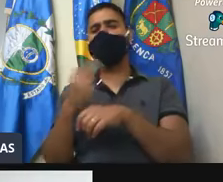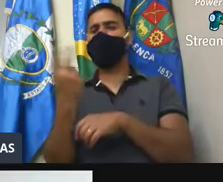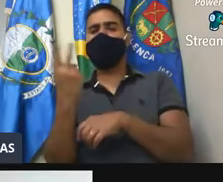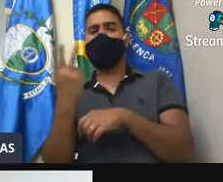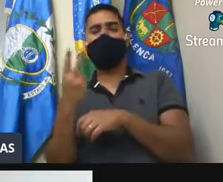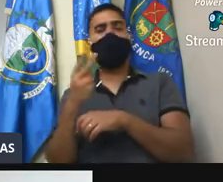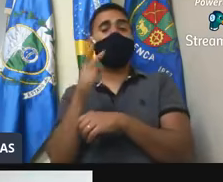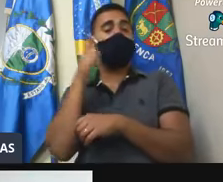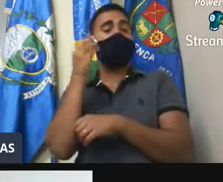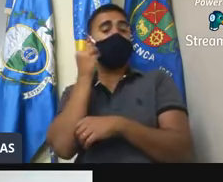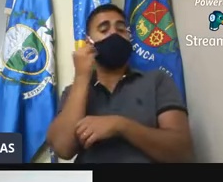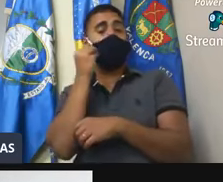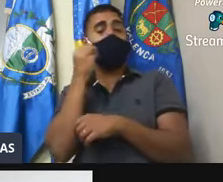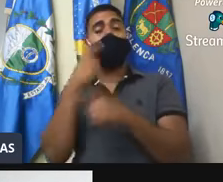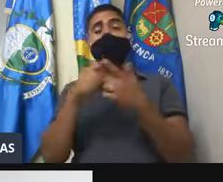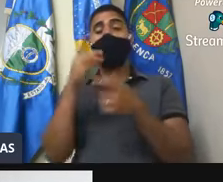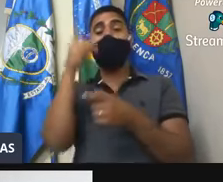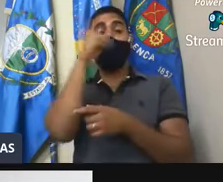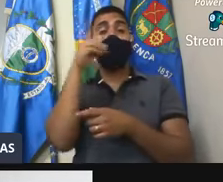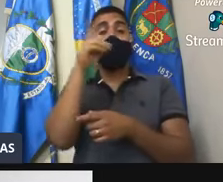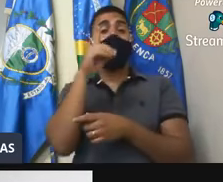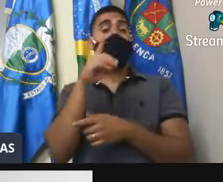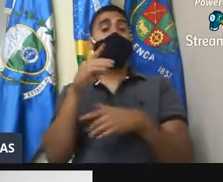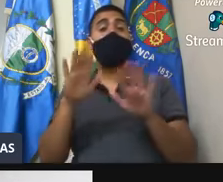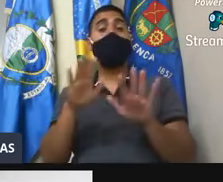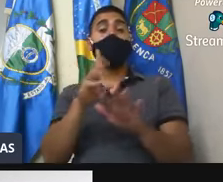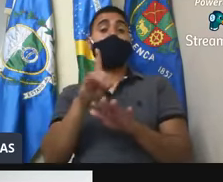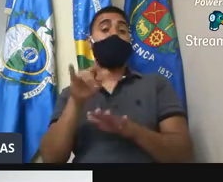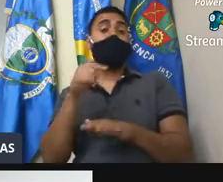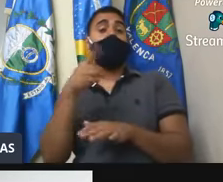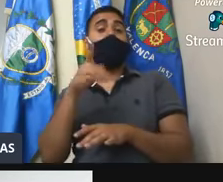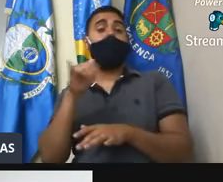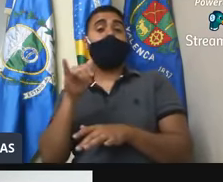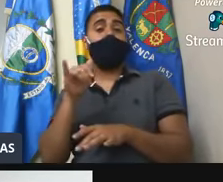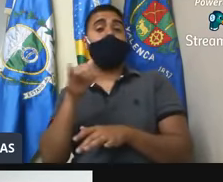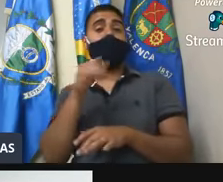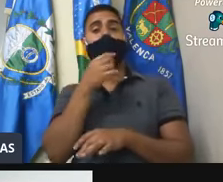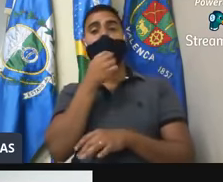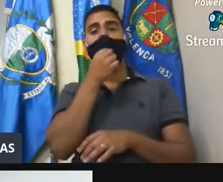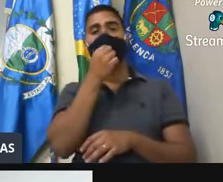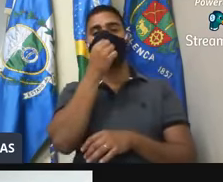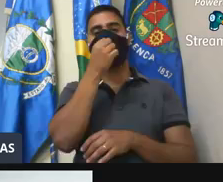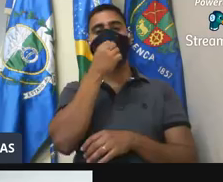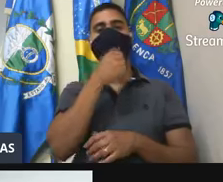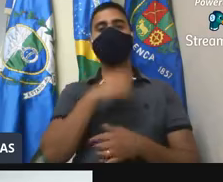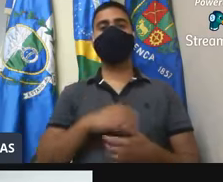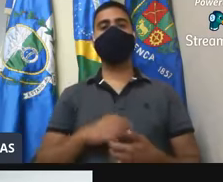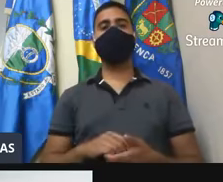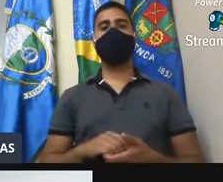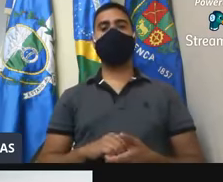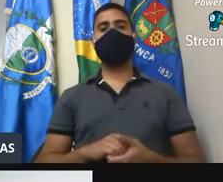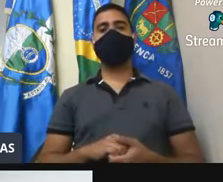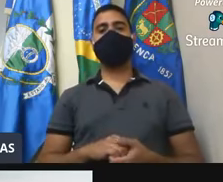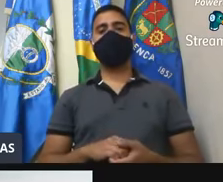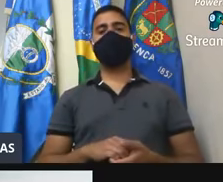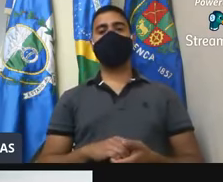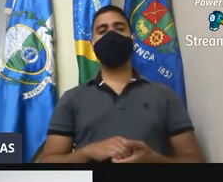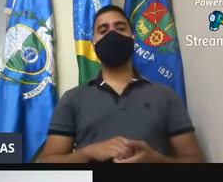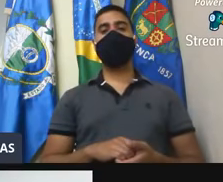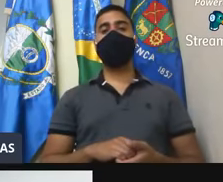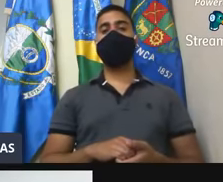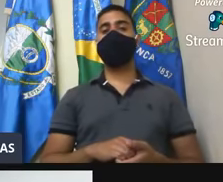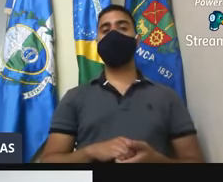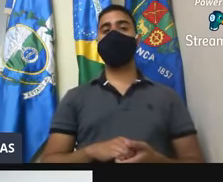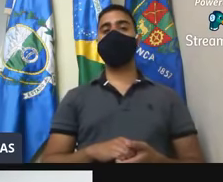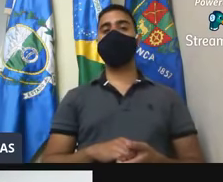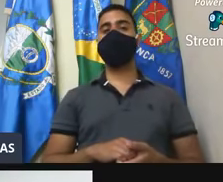ver o que é que dá, pelo menos no domingo, dia dos pais, então, eu queria deixar isso aí, mais ou menos, falado com a